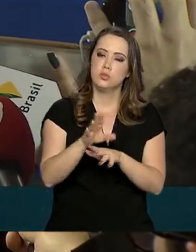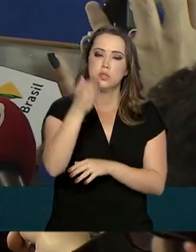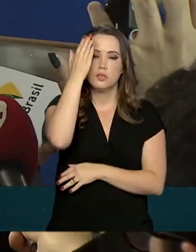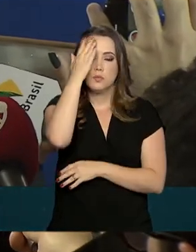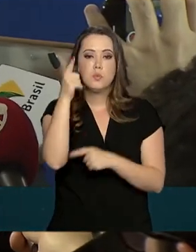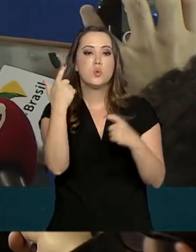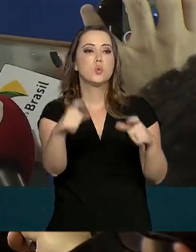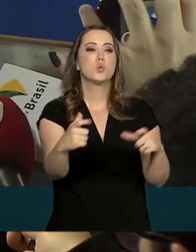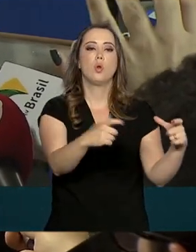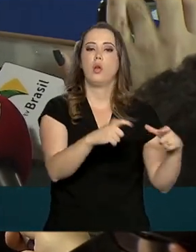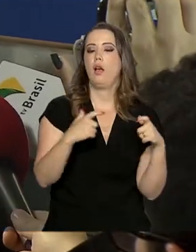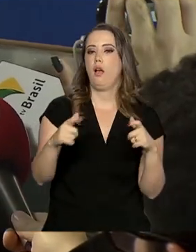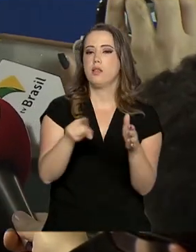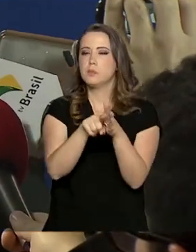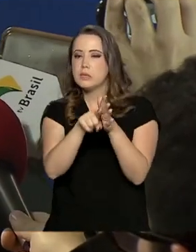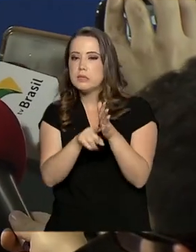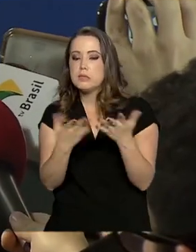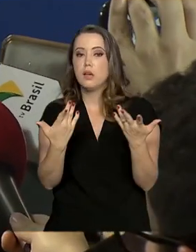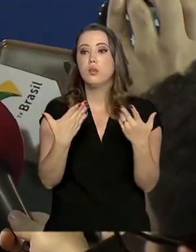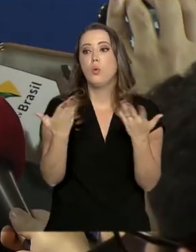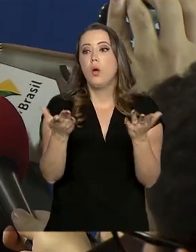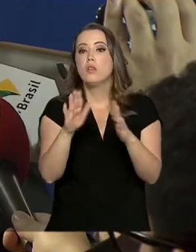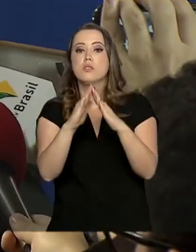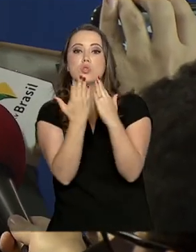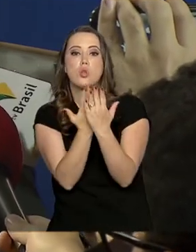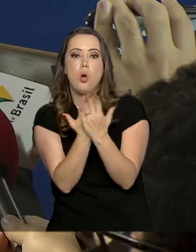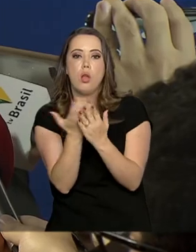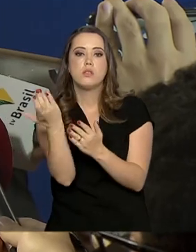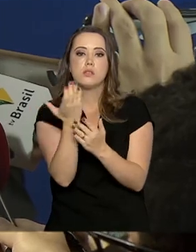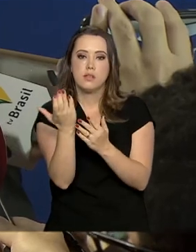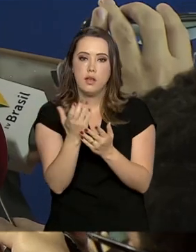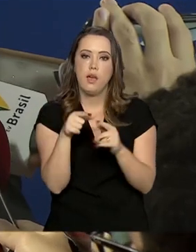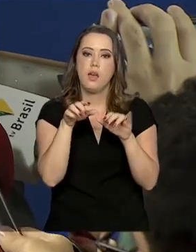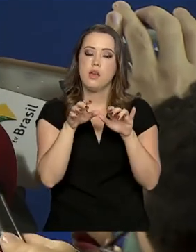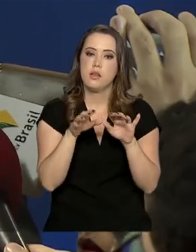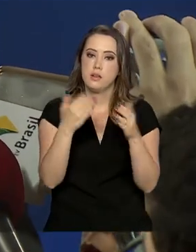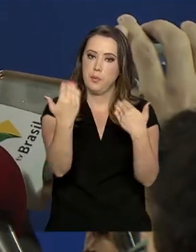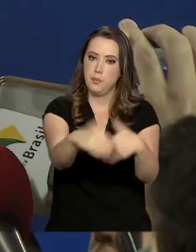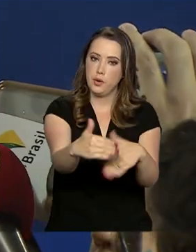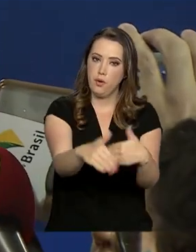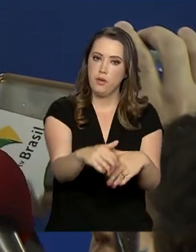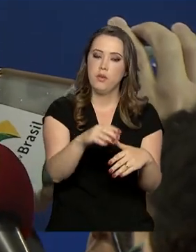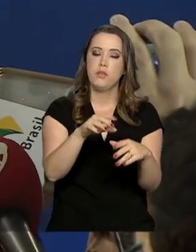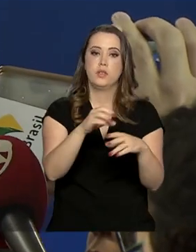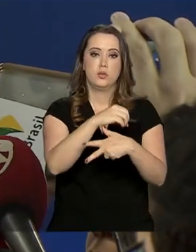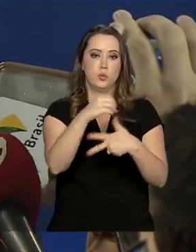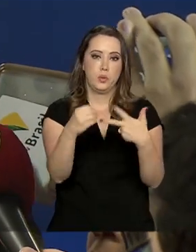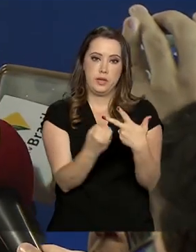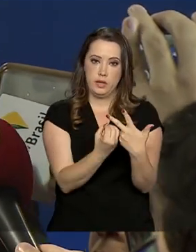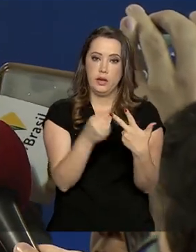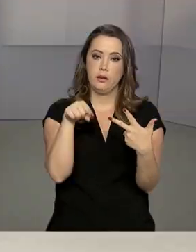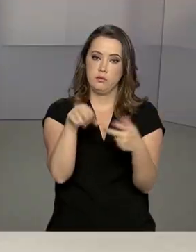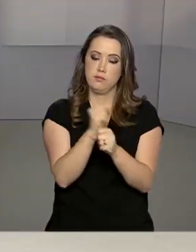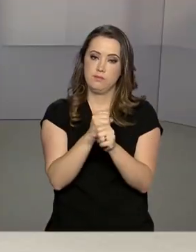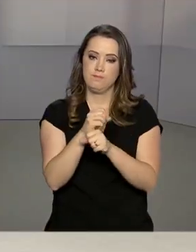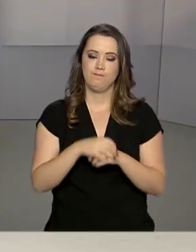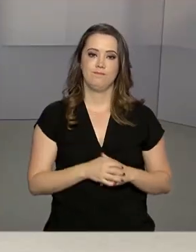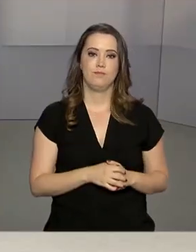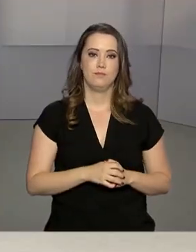locais de prova, nós já estamos consultando as escolas para que elas recebam e apliquem o Enem digital agora este ano.